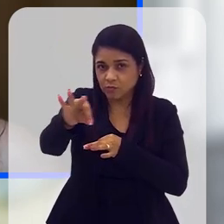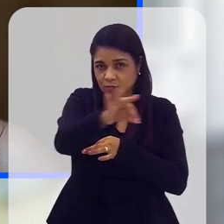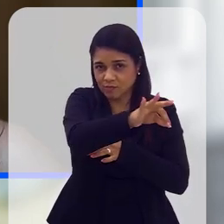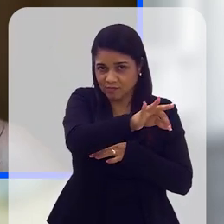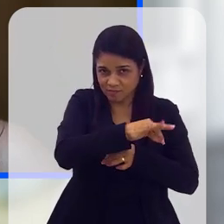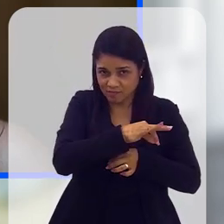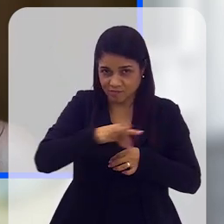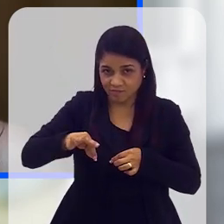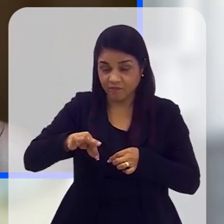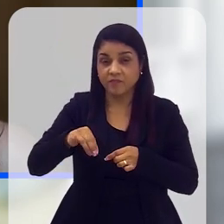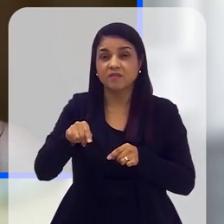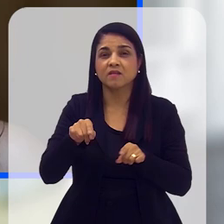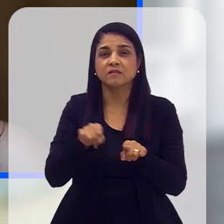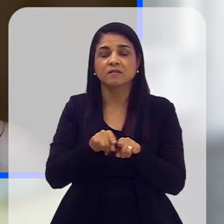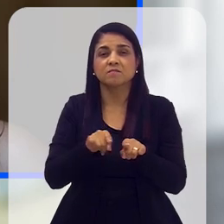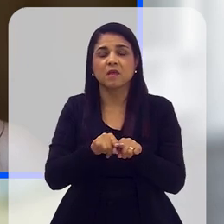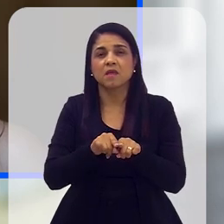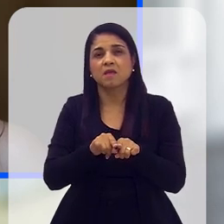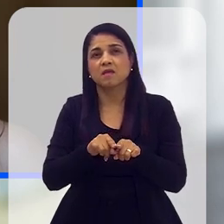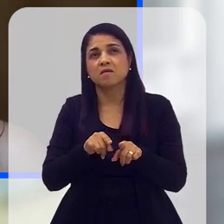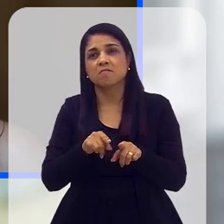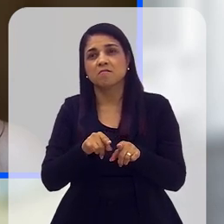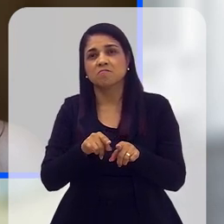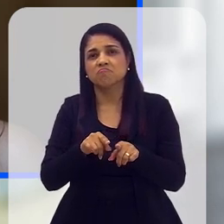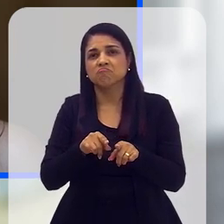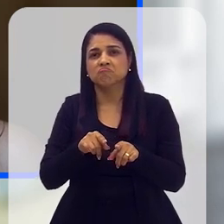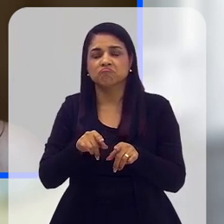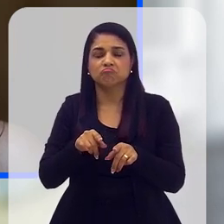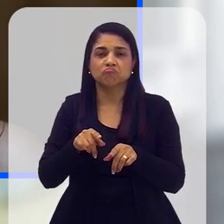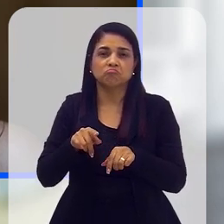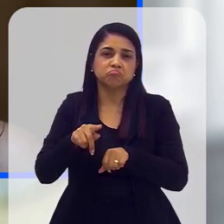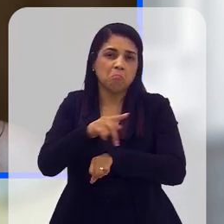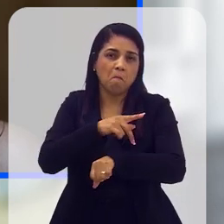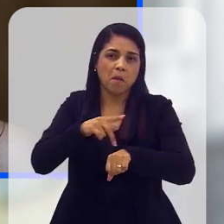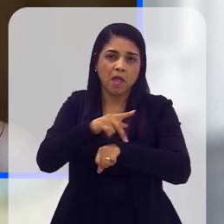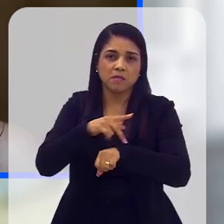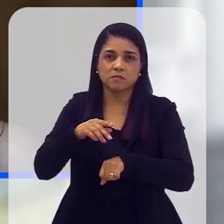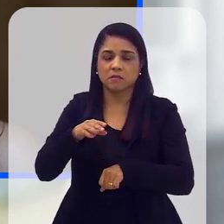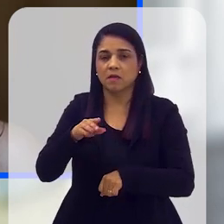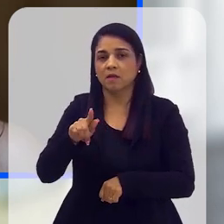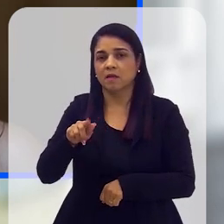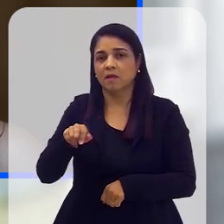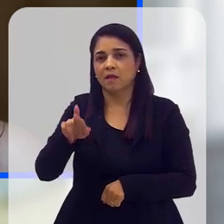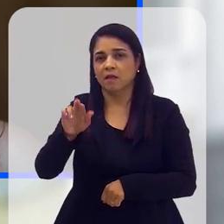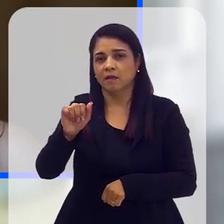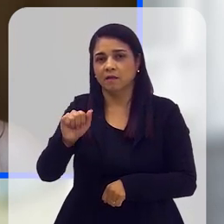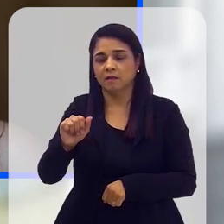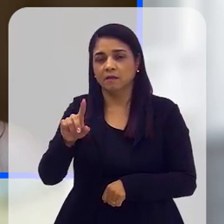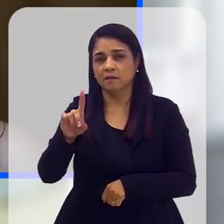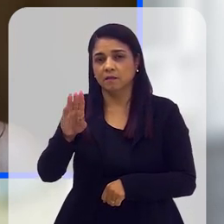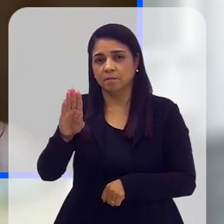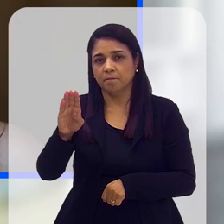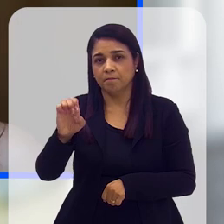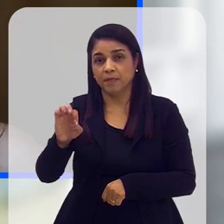184 mil quilômetros quadrados é alguma coisa da ordem, do tamanho da Grã-Bretanha, por exemplo, que sumiu,